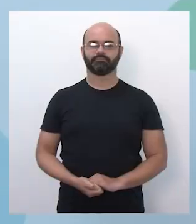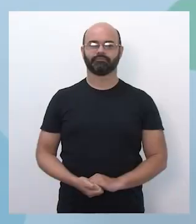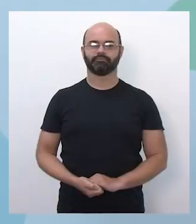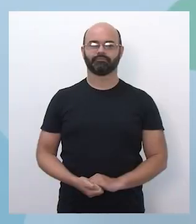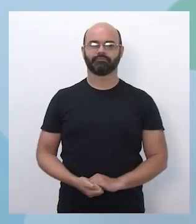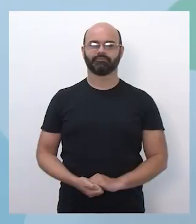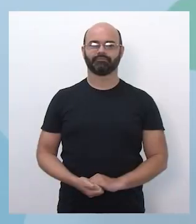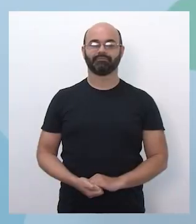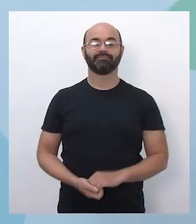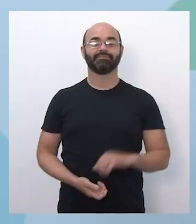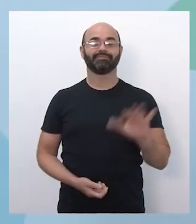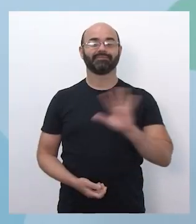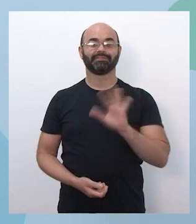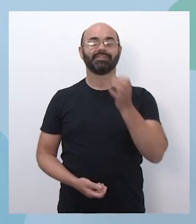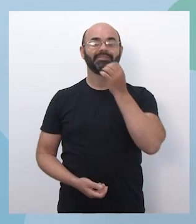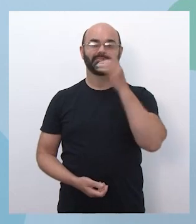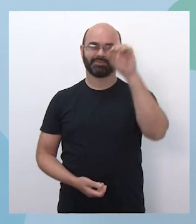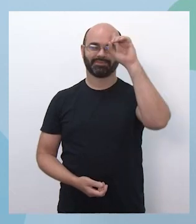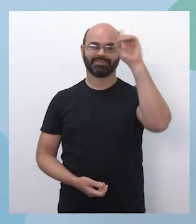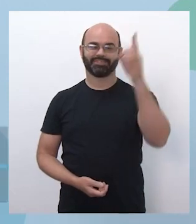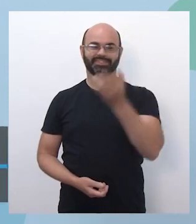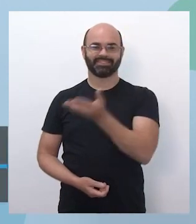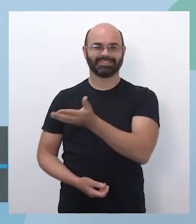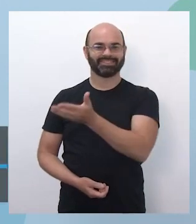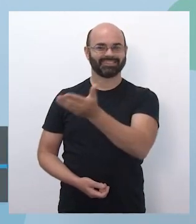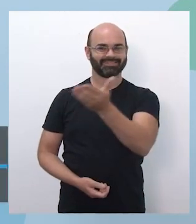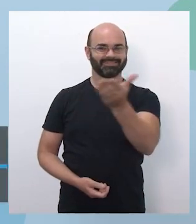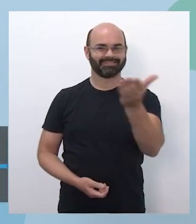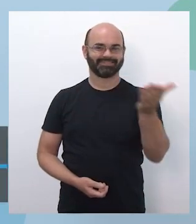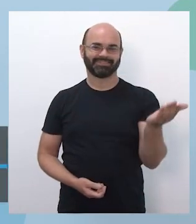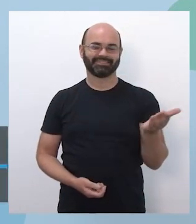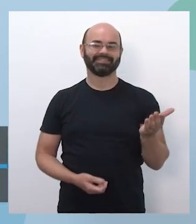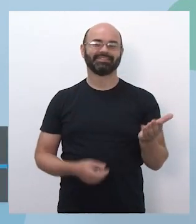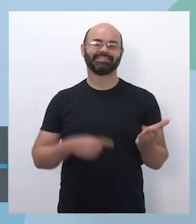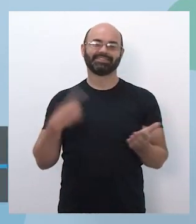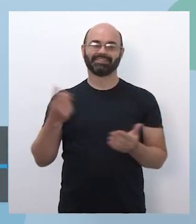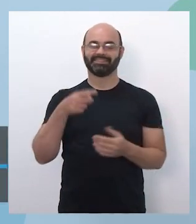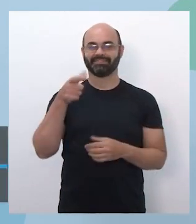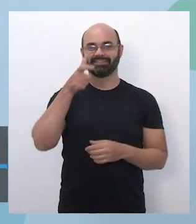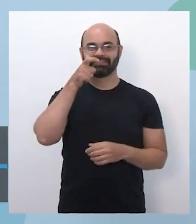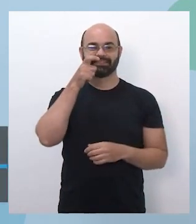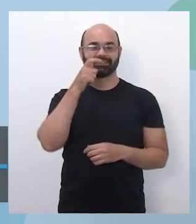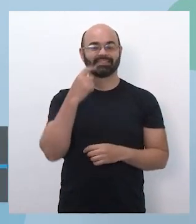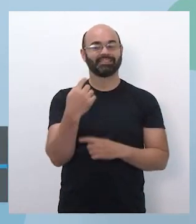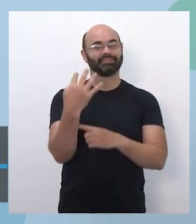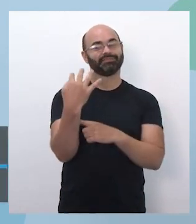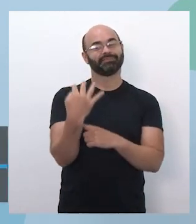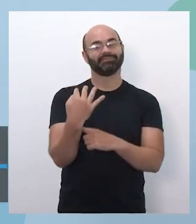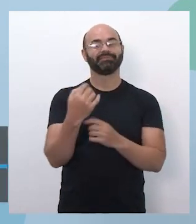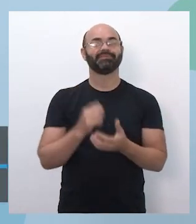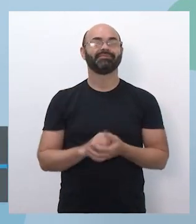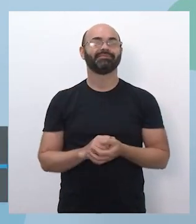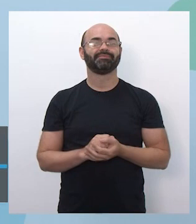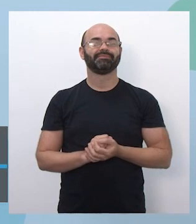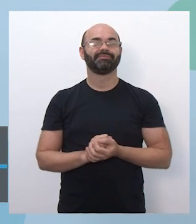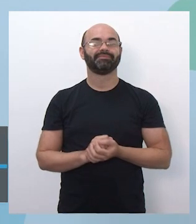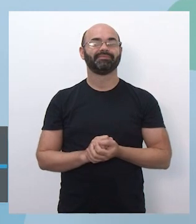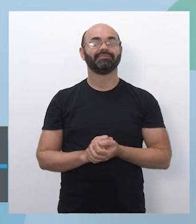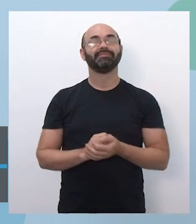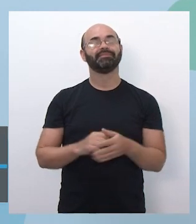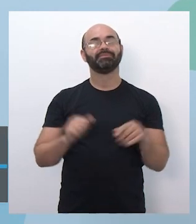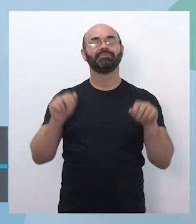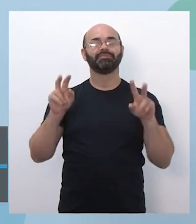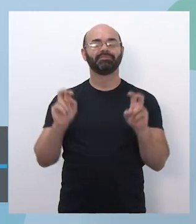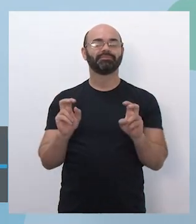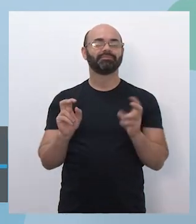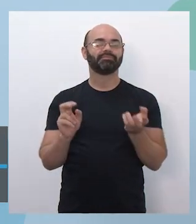Olá, bom dia a todos e todas que estão aqui com a gente para falar um pouquinho do papel do professor